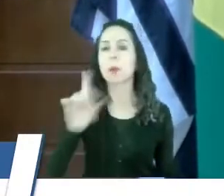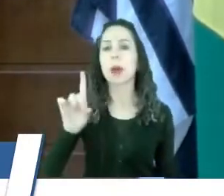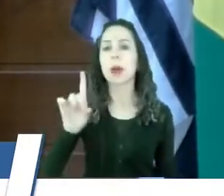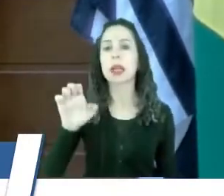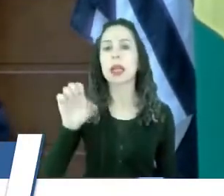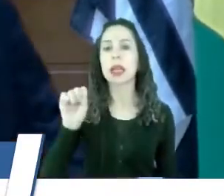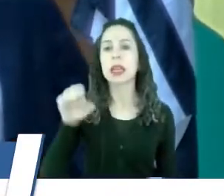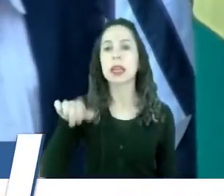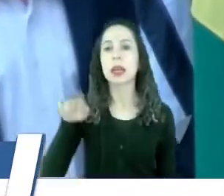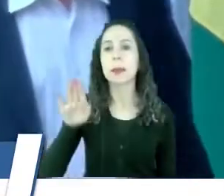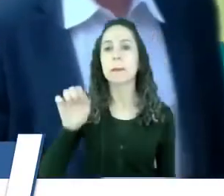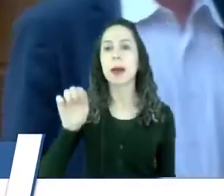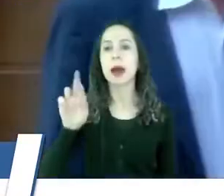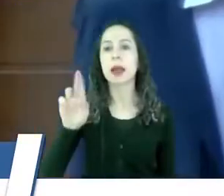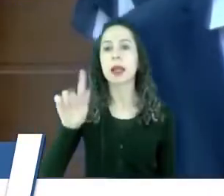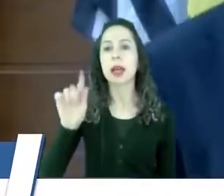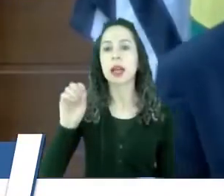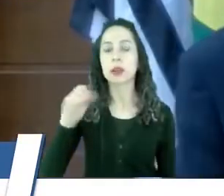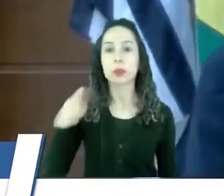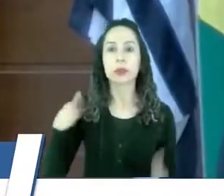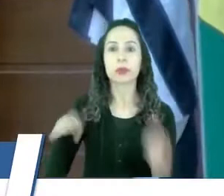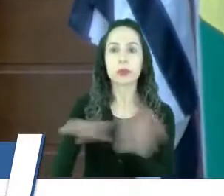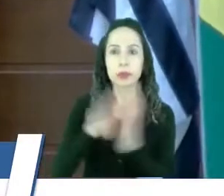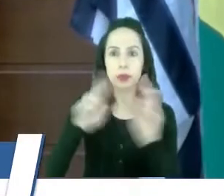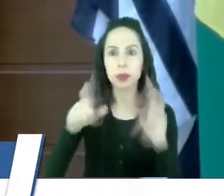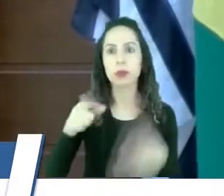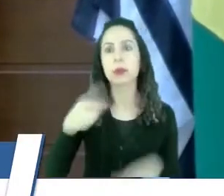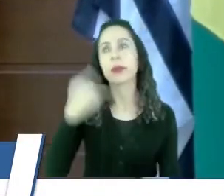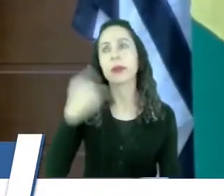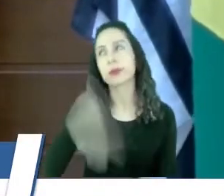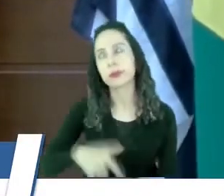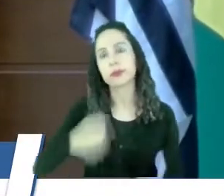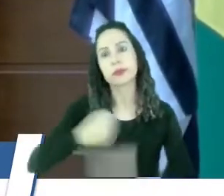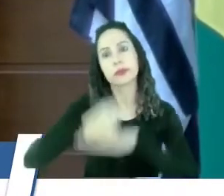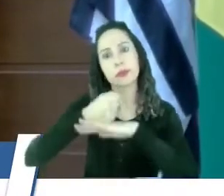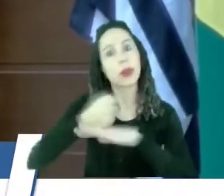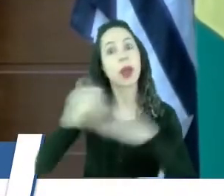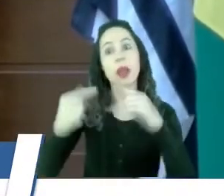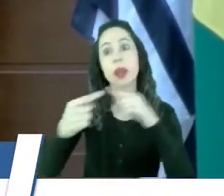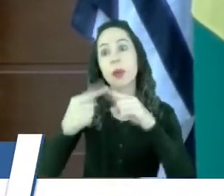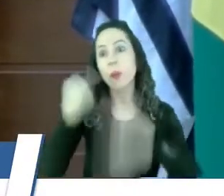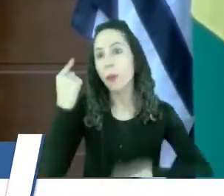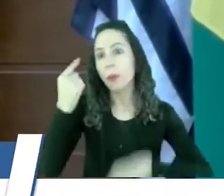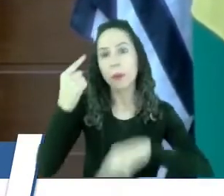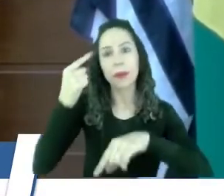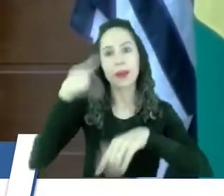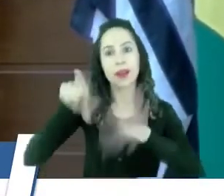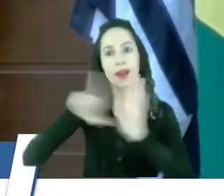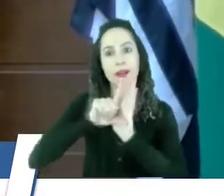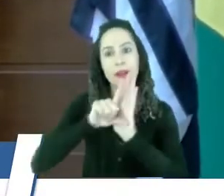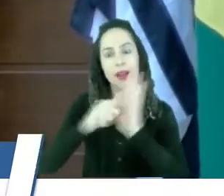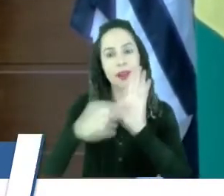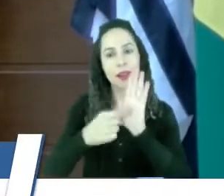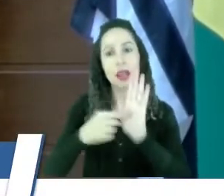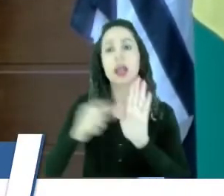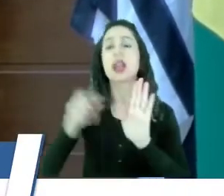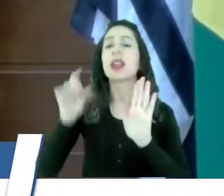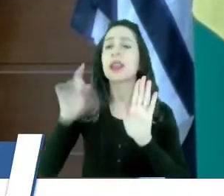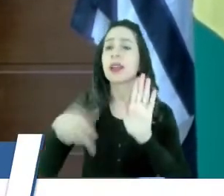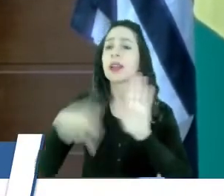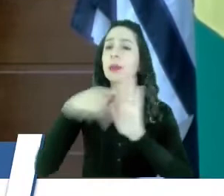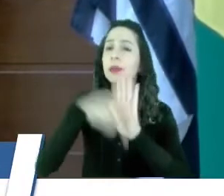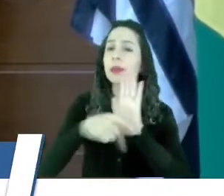eles já sabem que Franca reiteratamente tem descumprido a ordem deles. E cada projeto vai de um jeito,